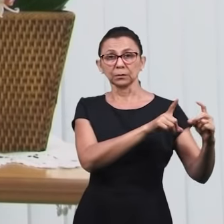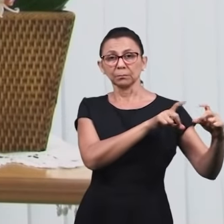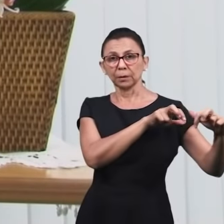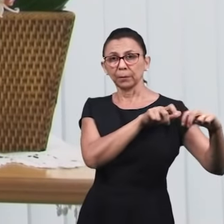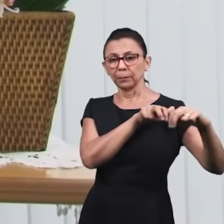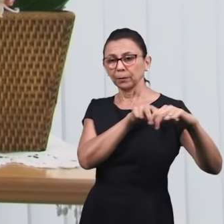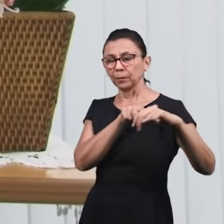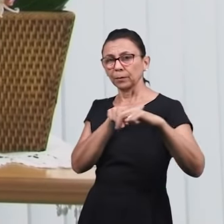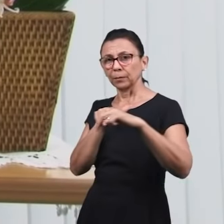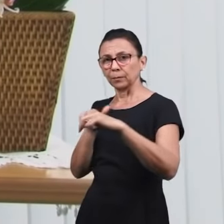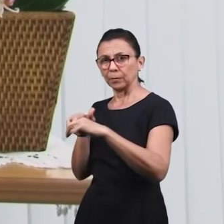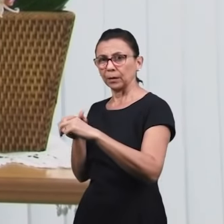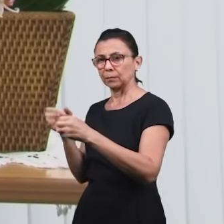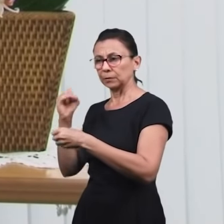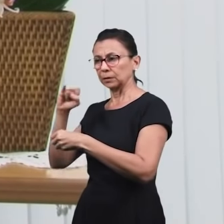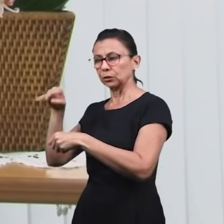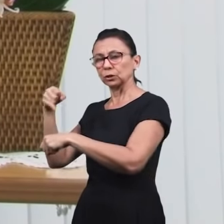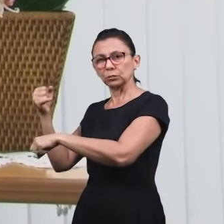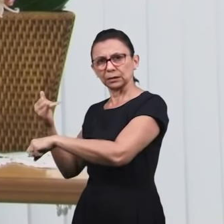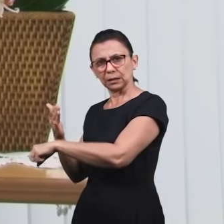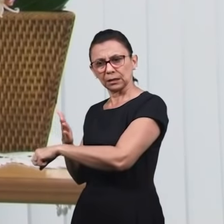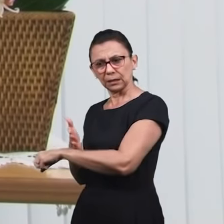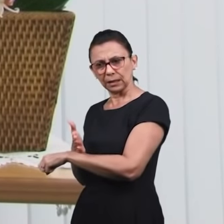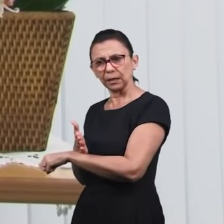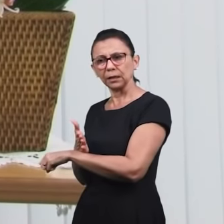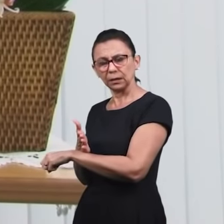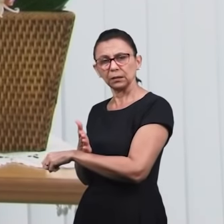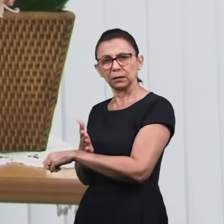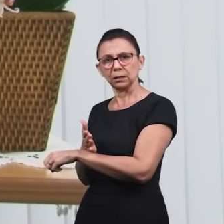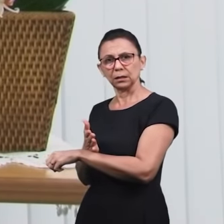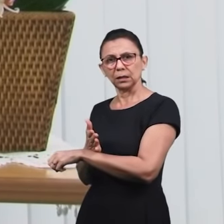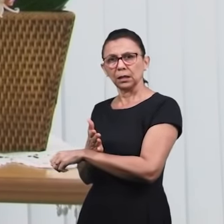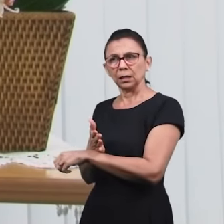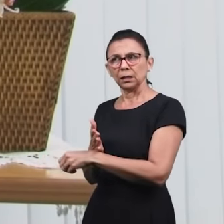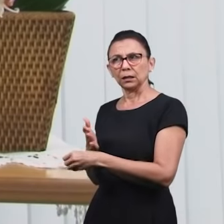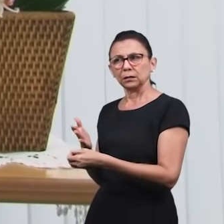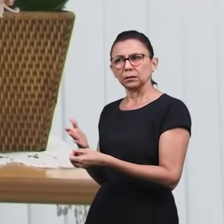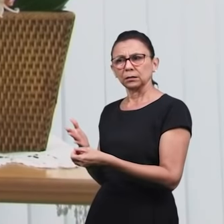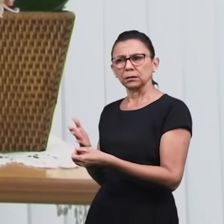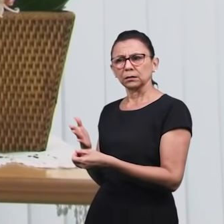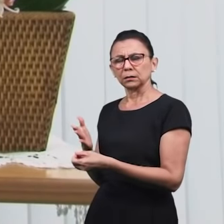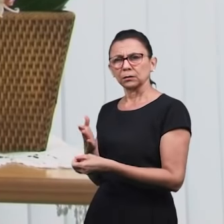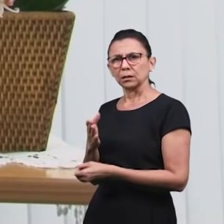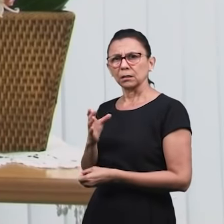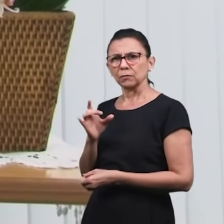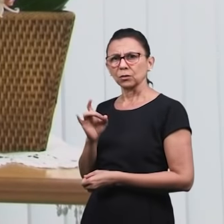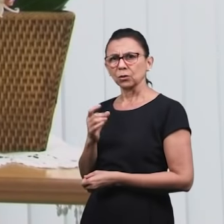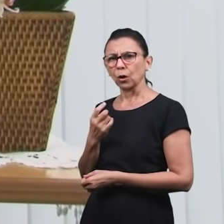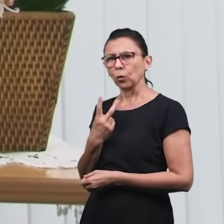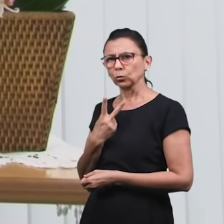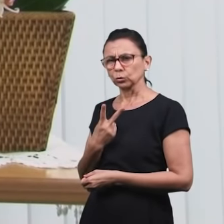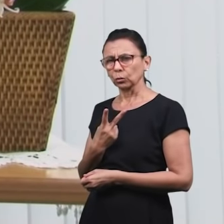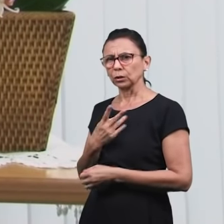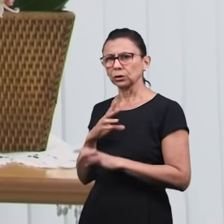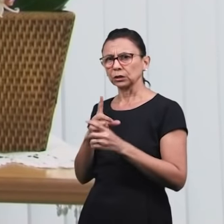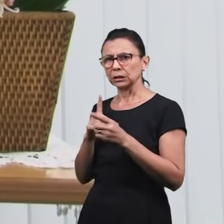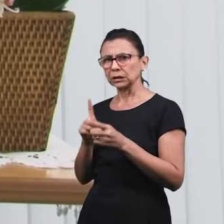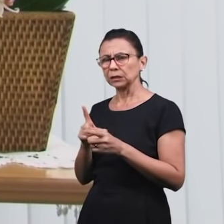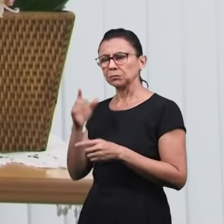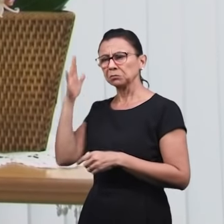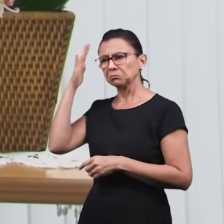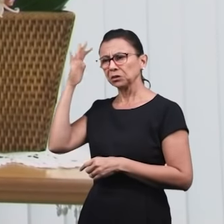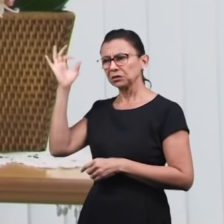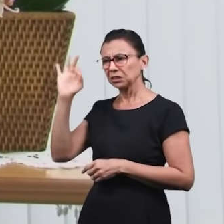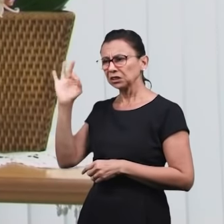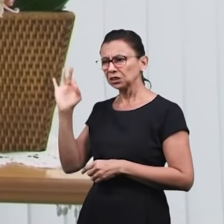Jerusalém, encontraram os demais discípulos reunidos, eles não foram os únicos que não conseguiram alcançar ou incrédulos, se é que